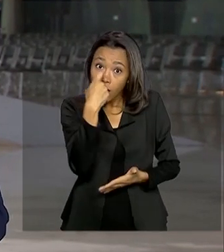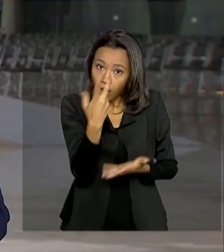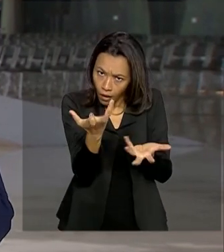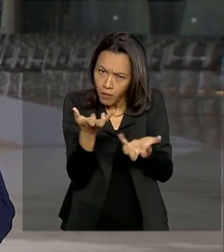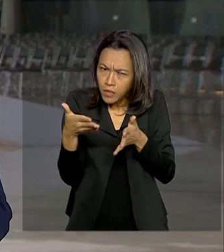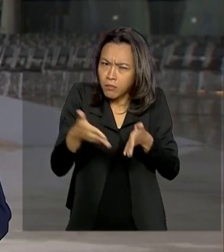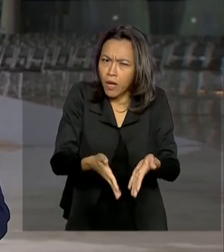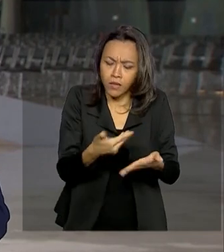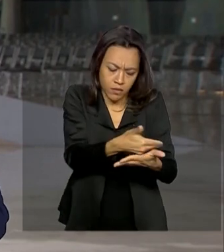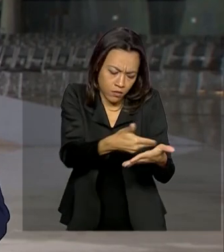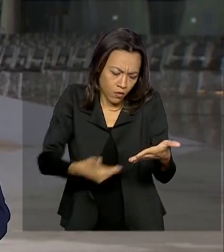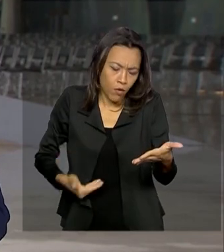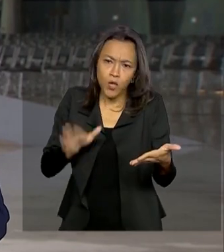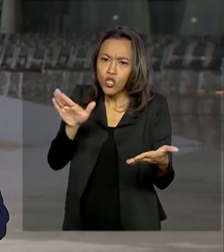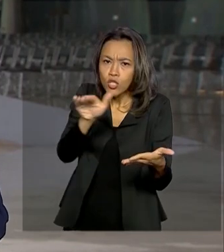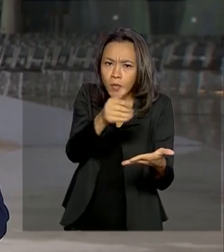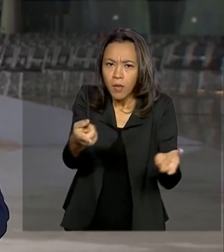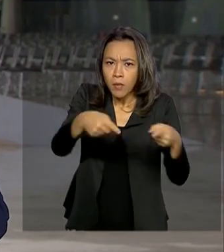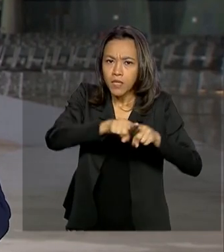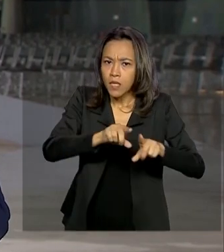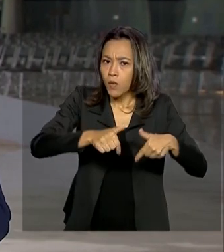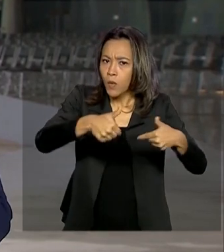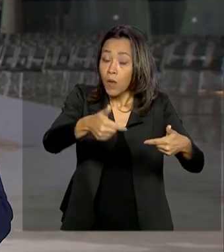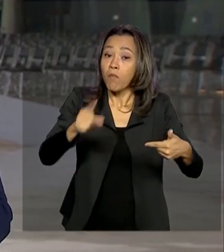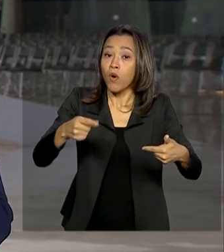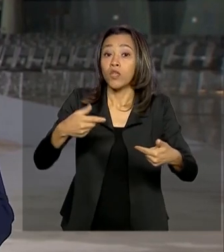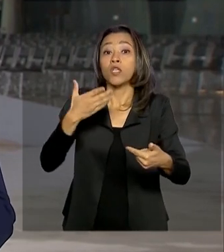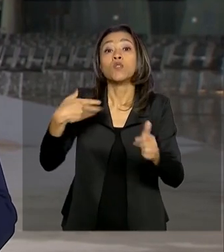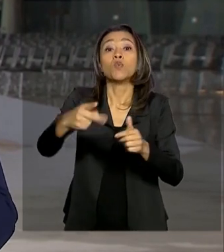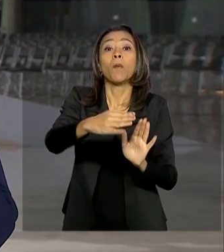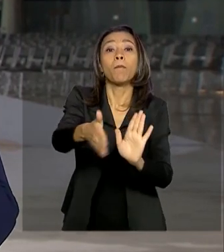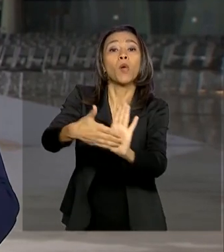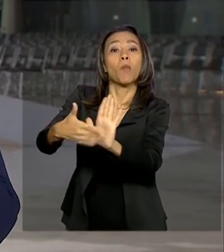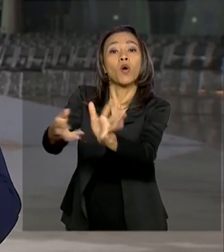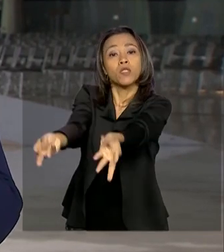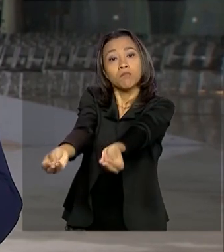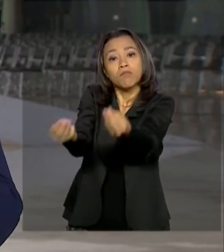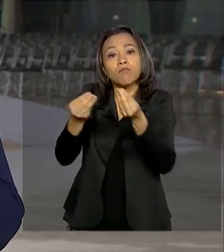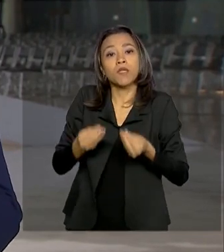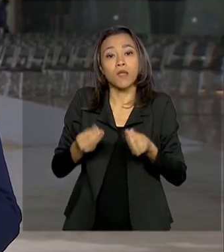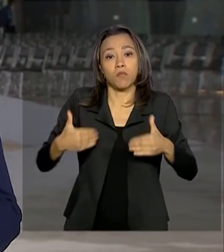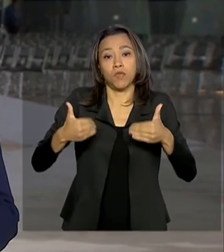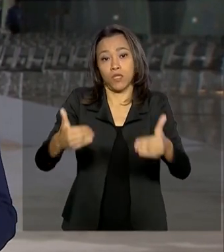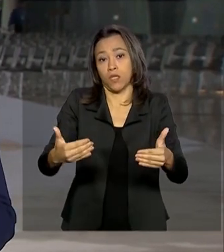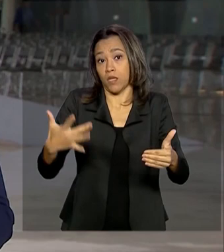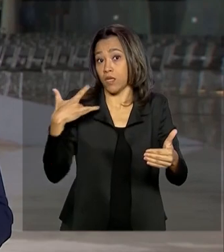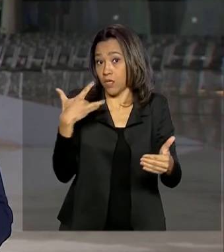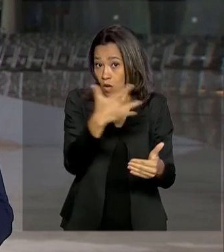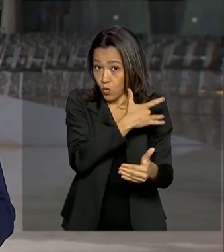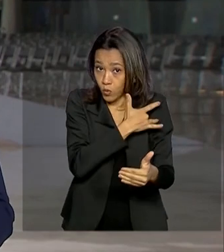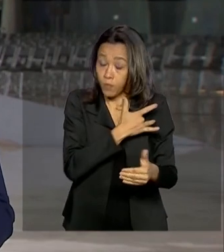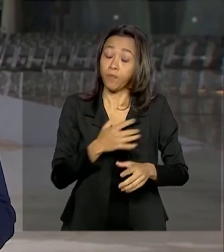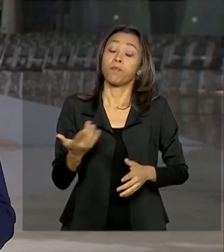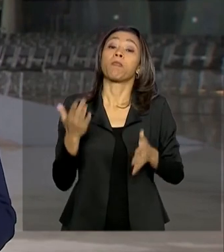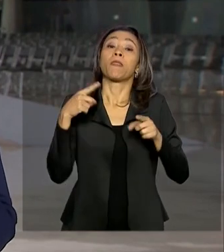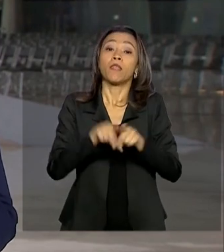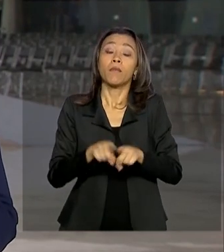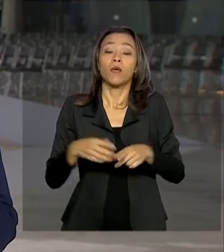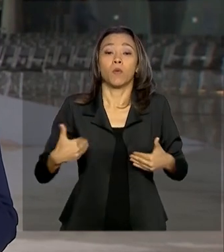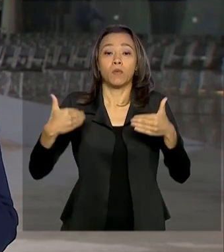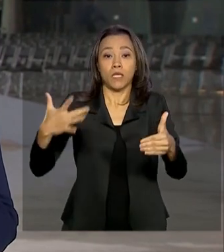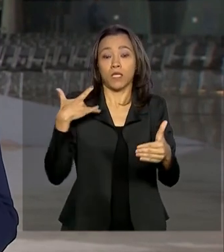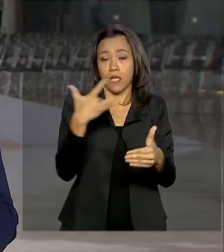chamamento público devem procurar o Ministério da Saúde e enviar a proposta até o final do dia de hoje. Em outra frente, o Ministério da Saúde habilitou